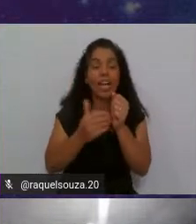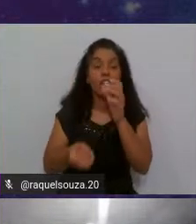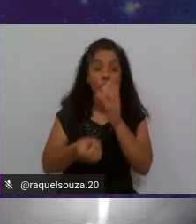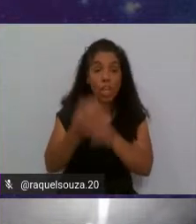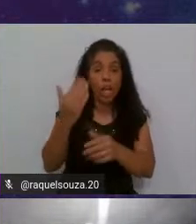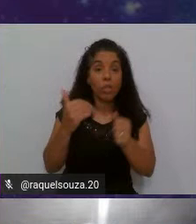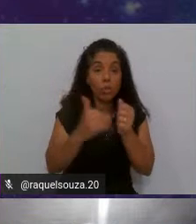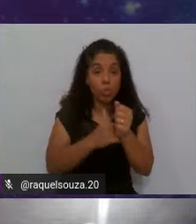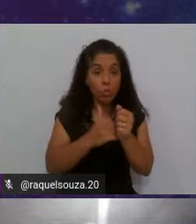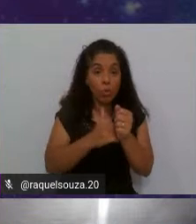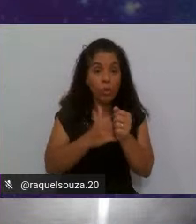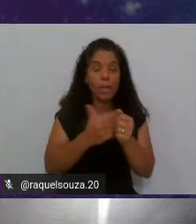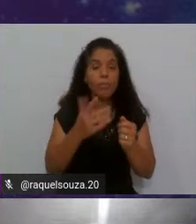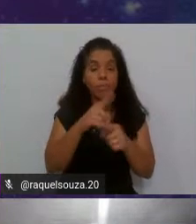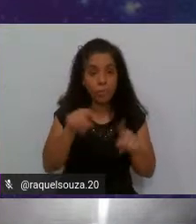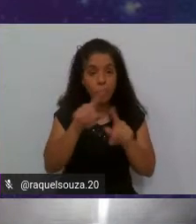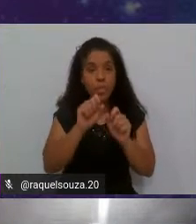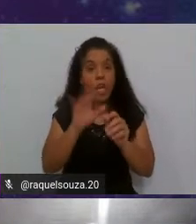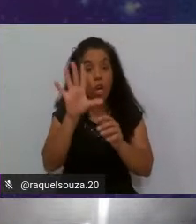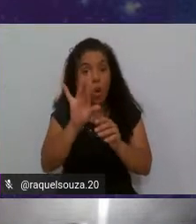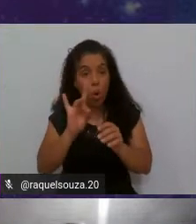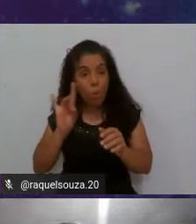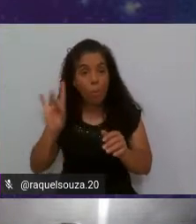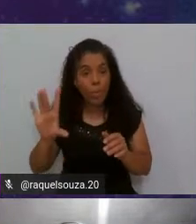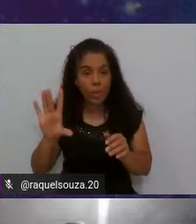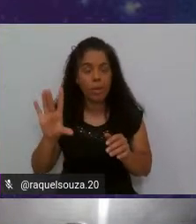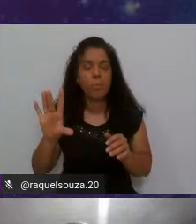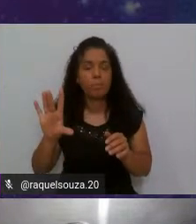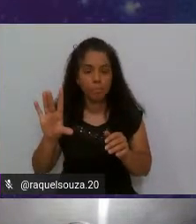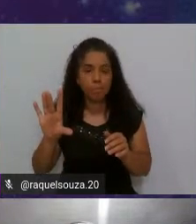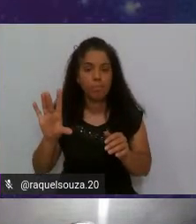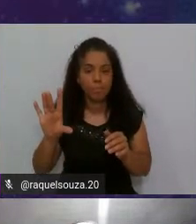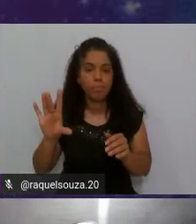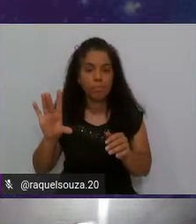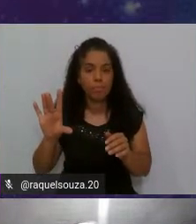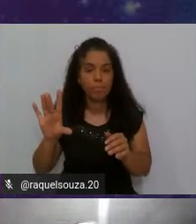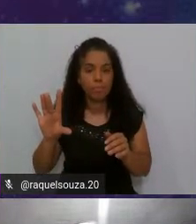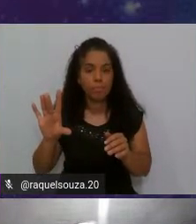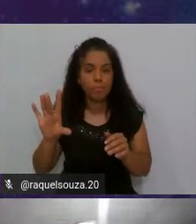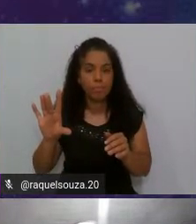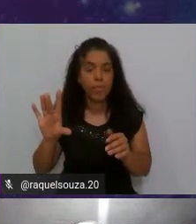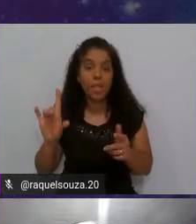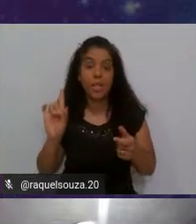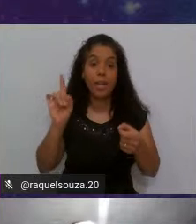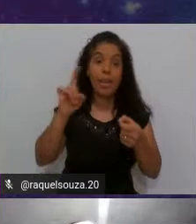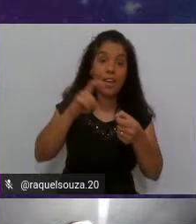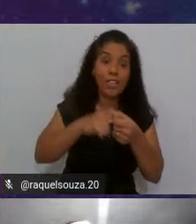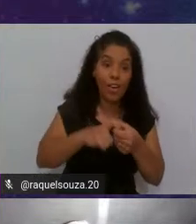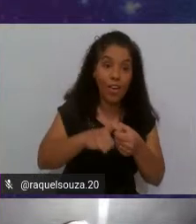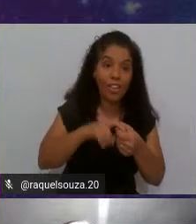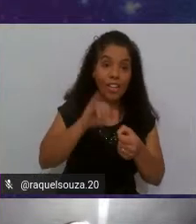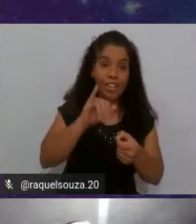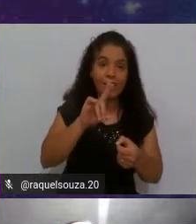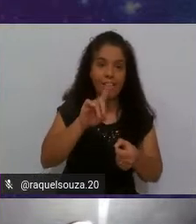token você copia ele e retorna para a sua IDE